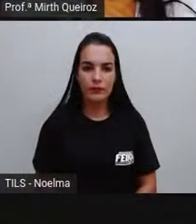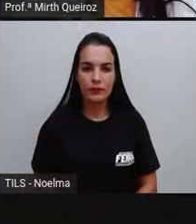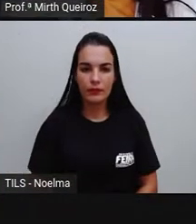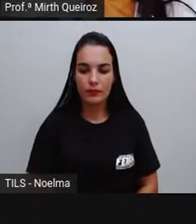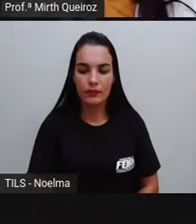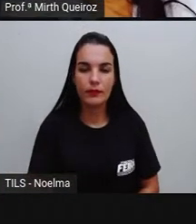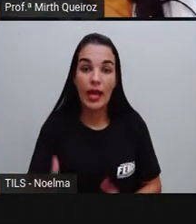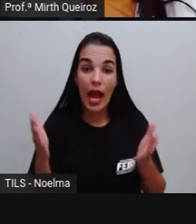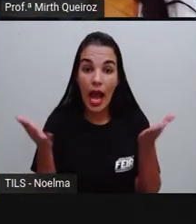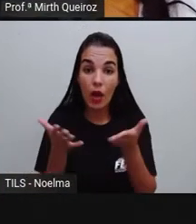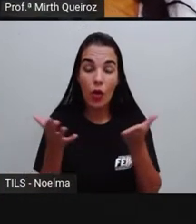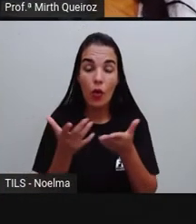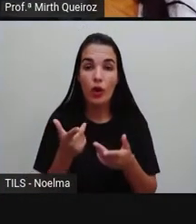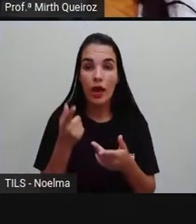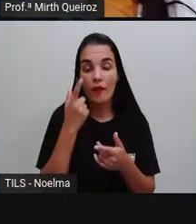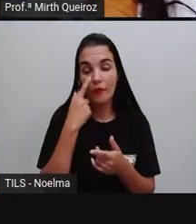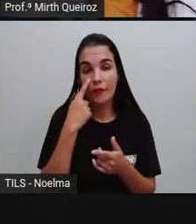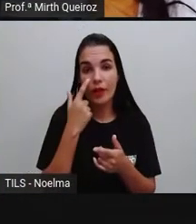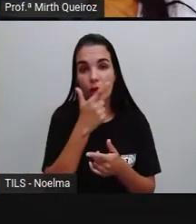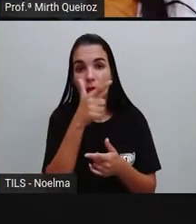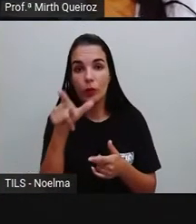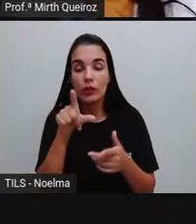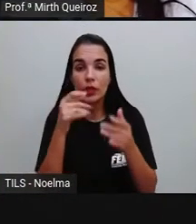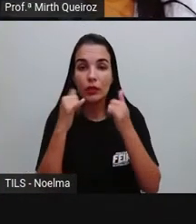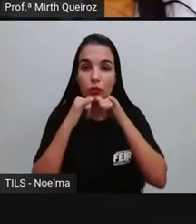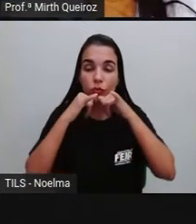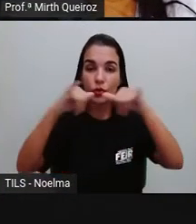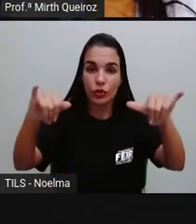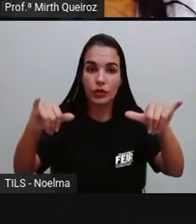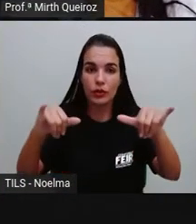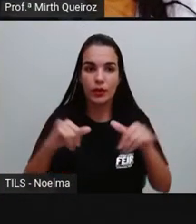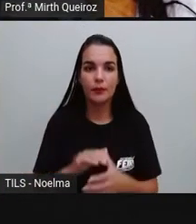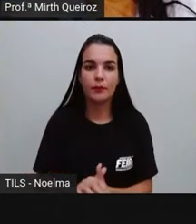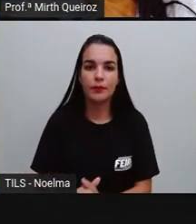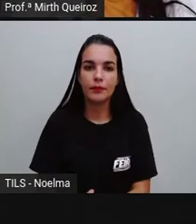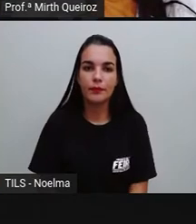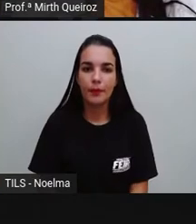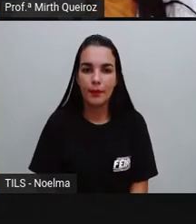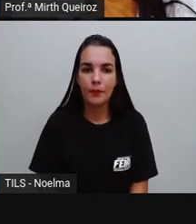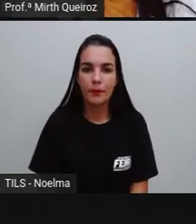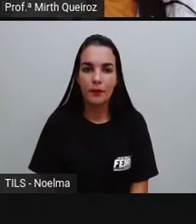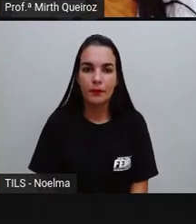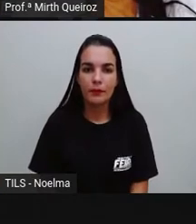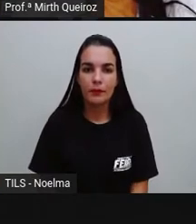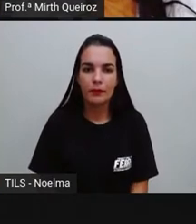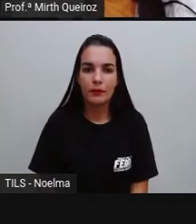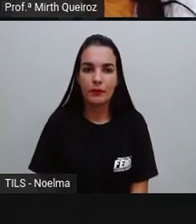Agora nós vamos analisar mais uma notícia. Música